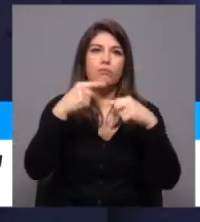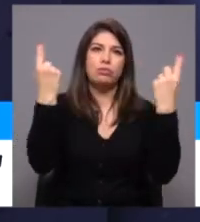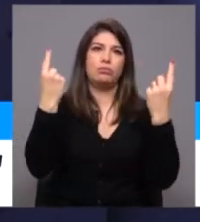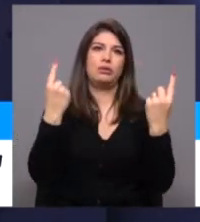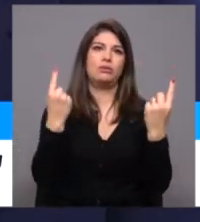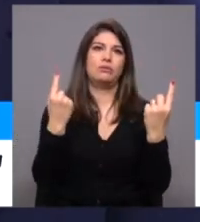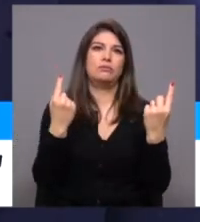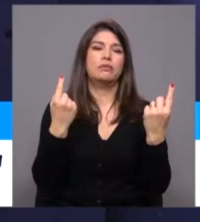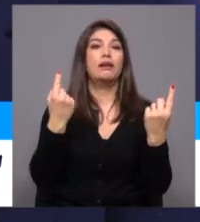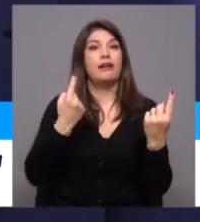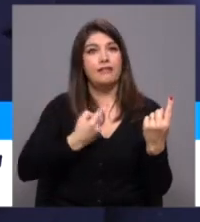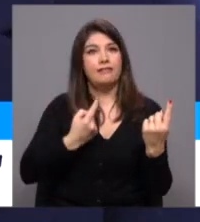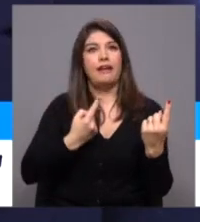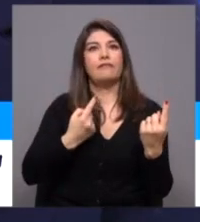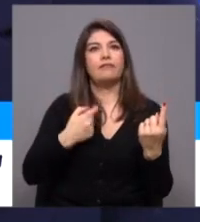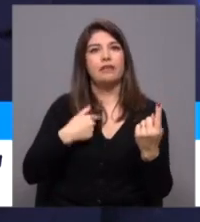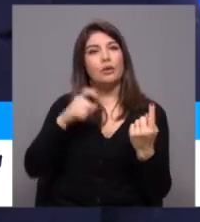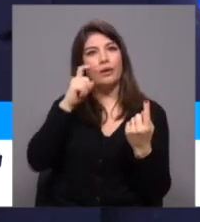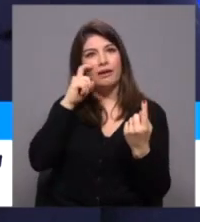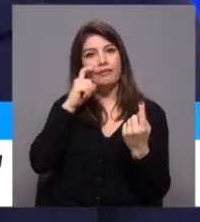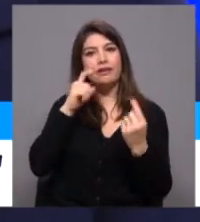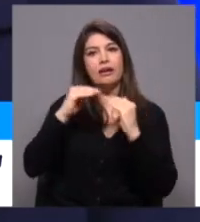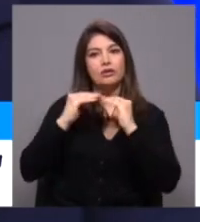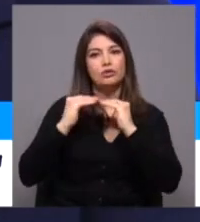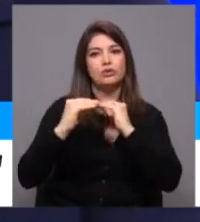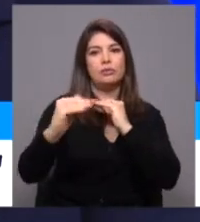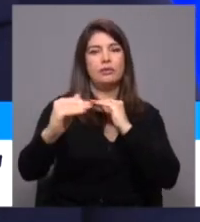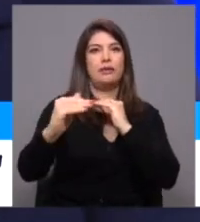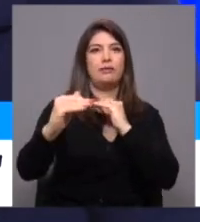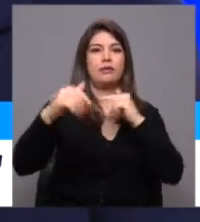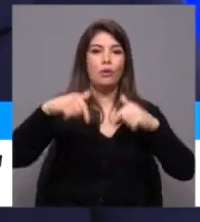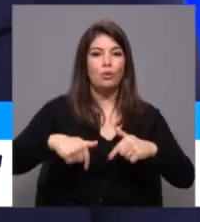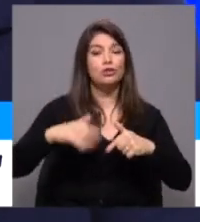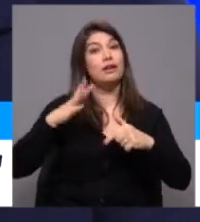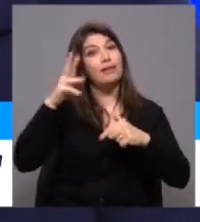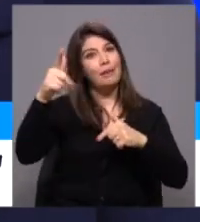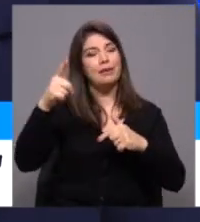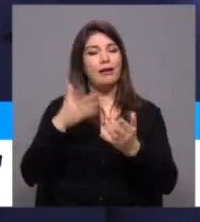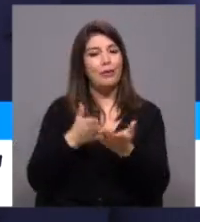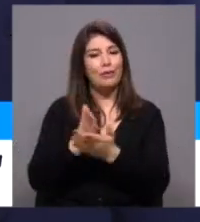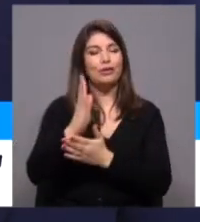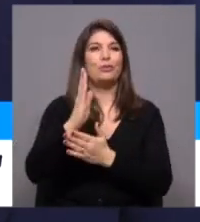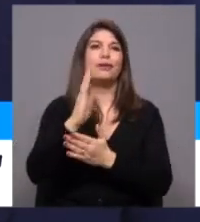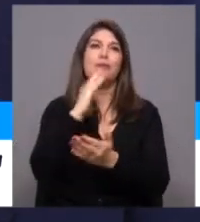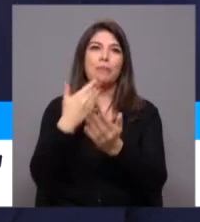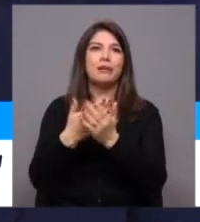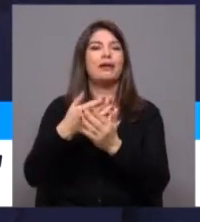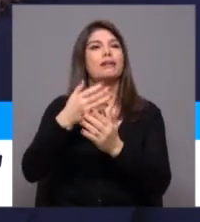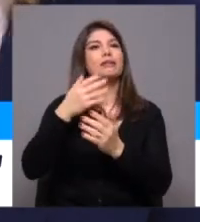a sua sustentabilidade hoje e amanhã. E é por isso que não podemos ir aceitar a proposta de